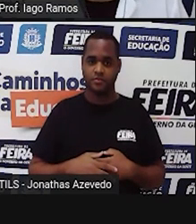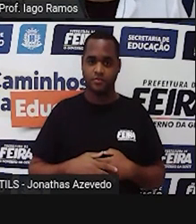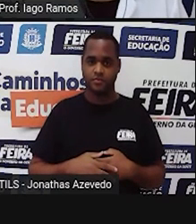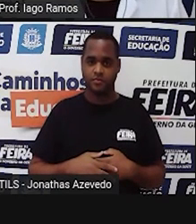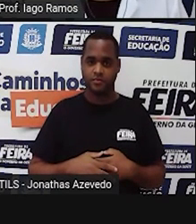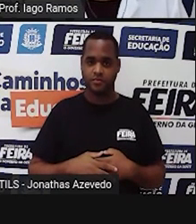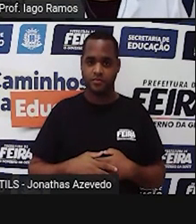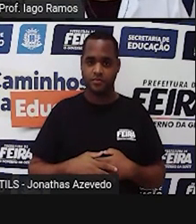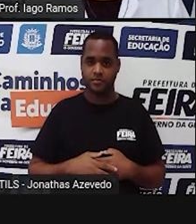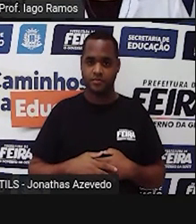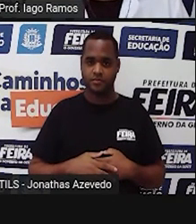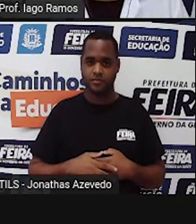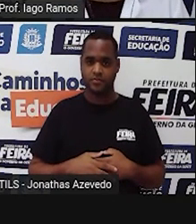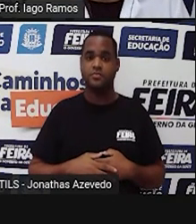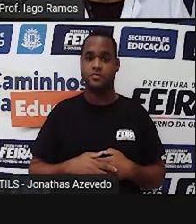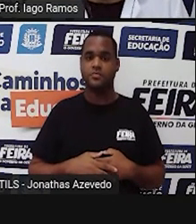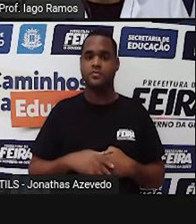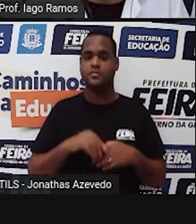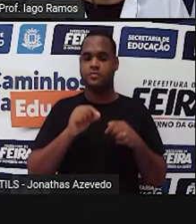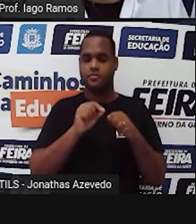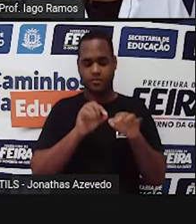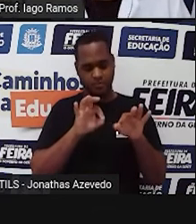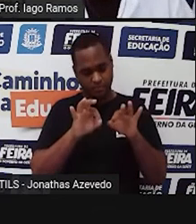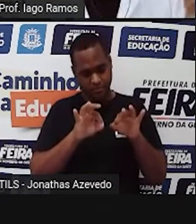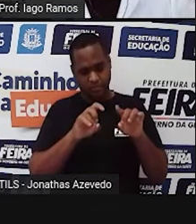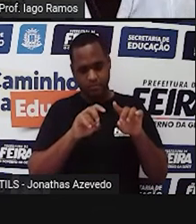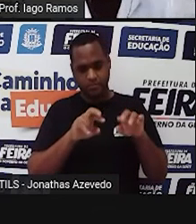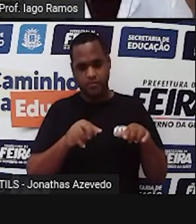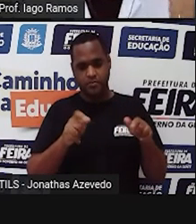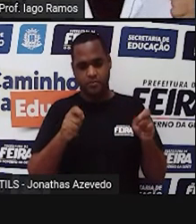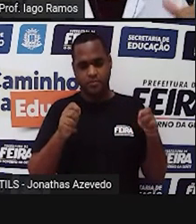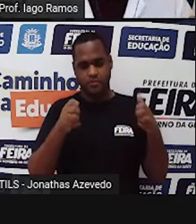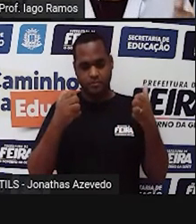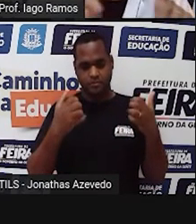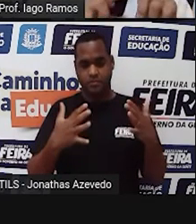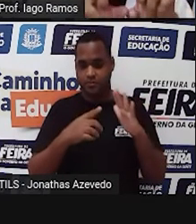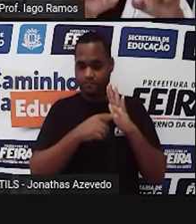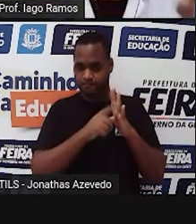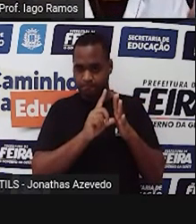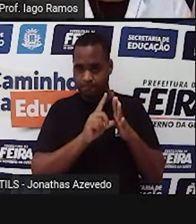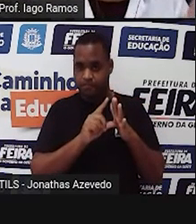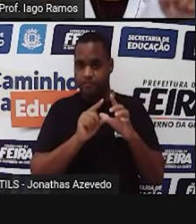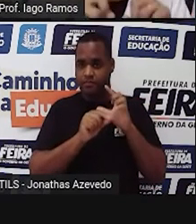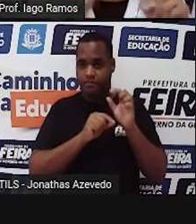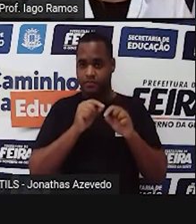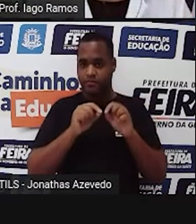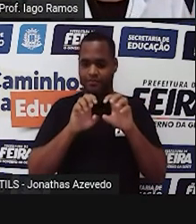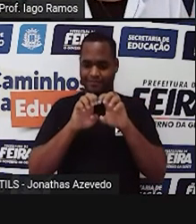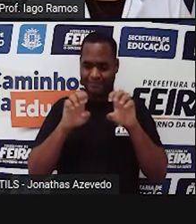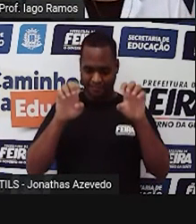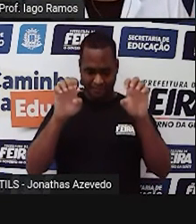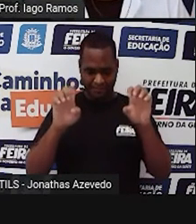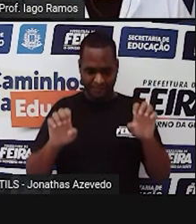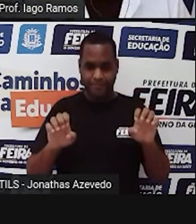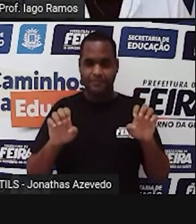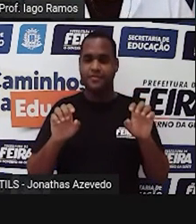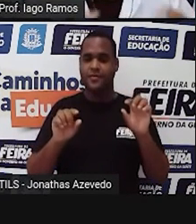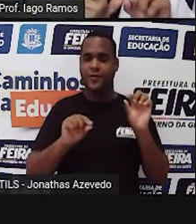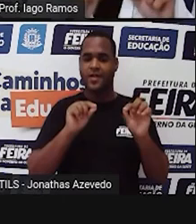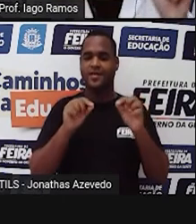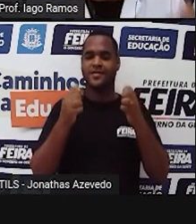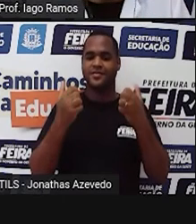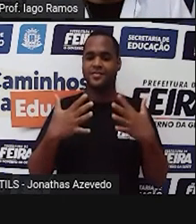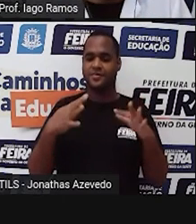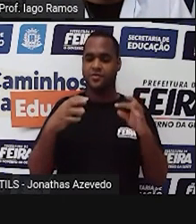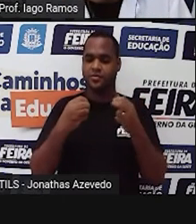E como é que a gente vai fazer isso, né? Na aula anterior, eu mostrei um esquemazinho para você, onde